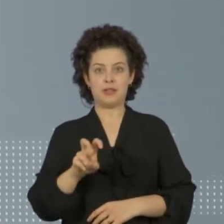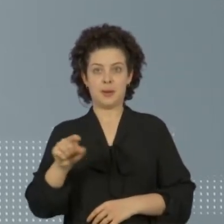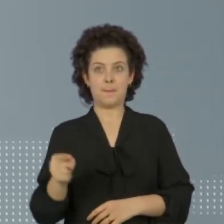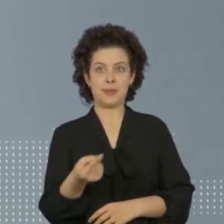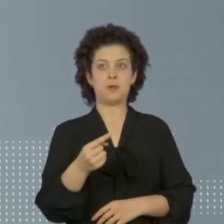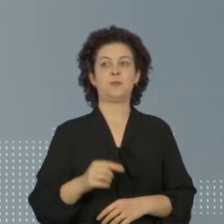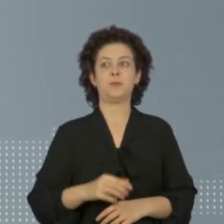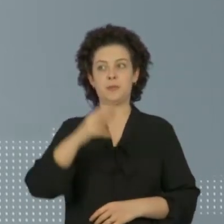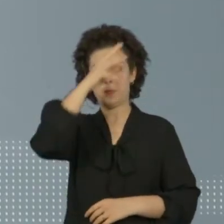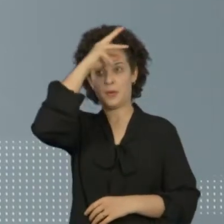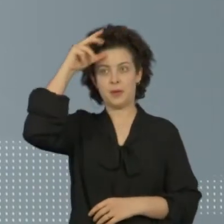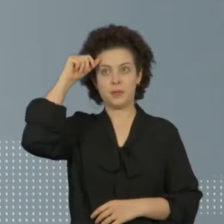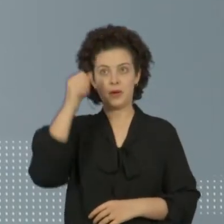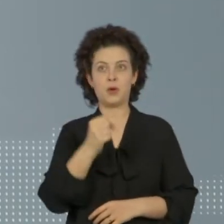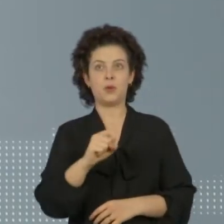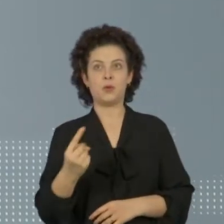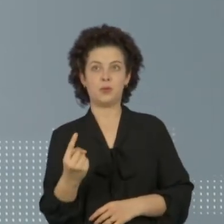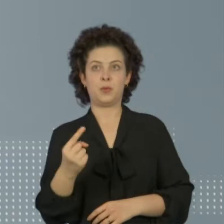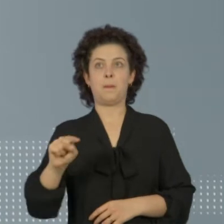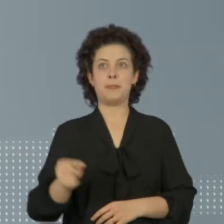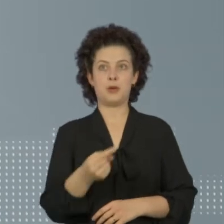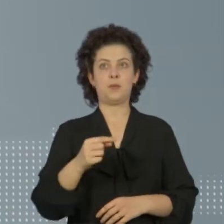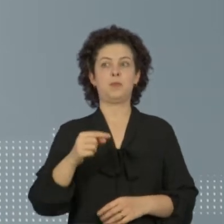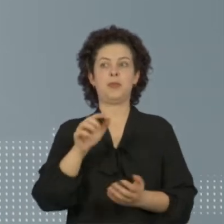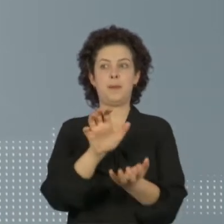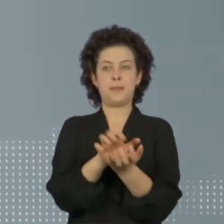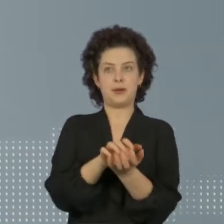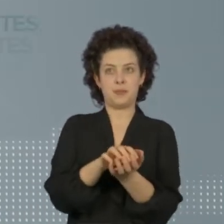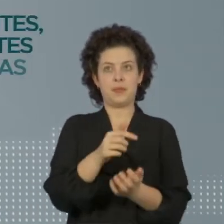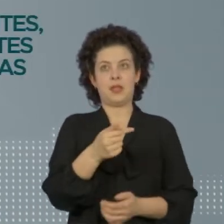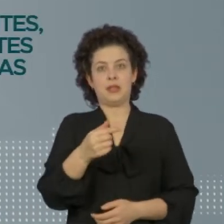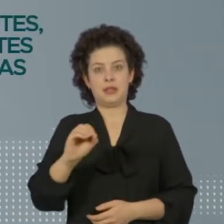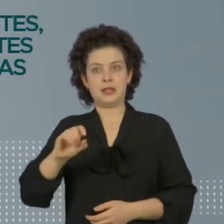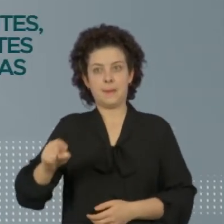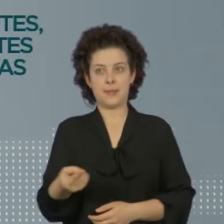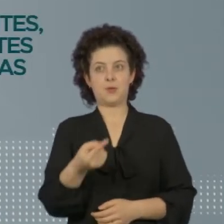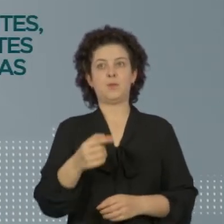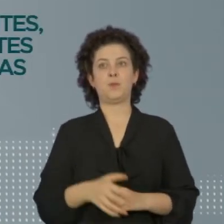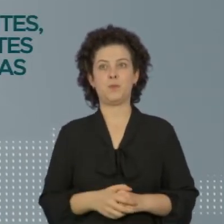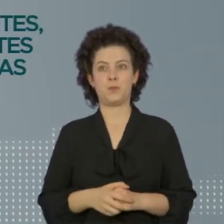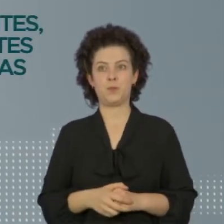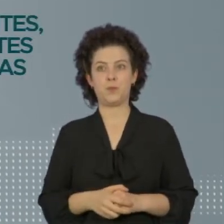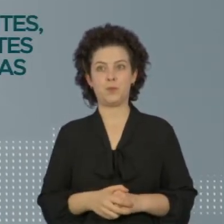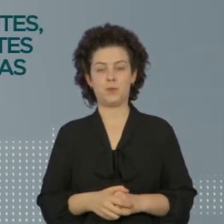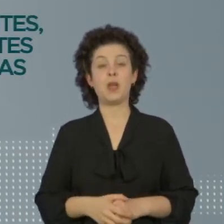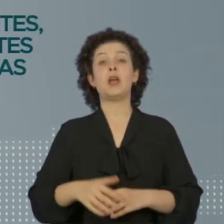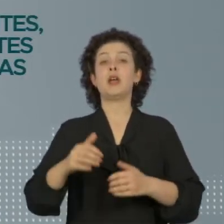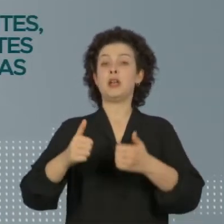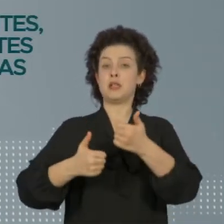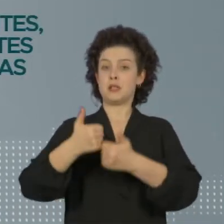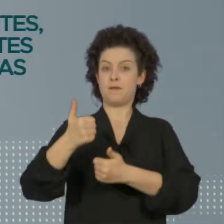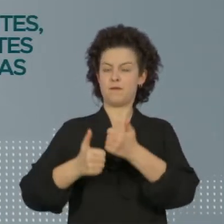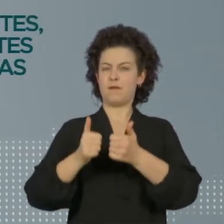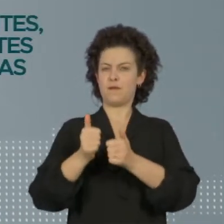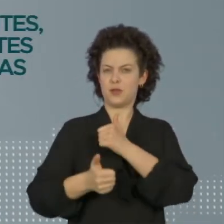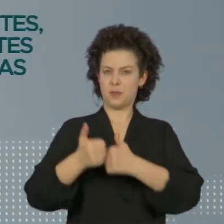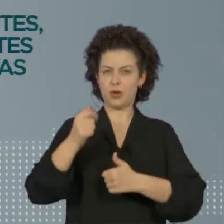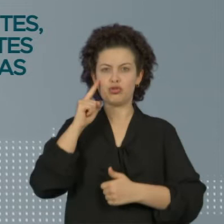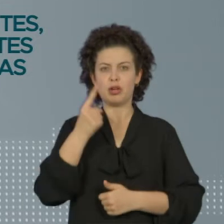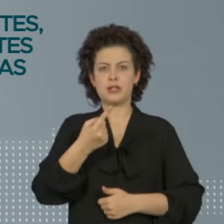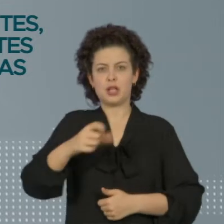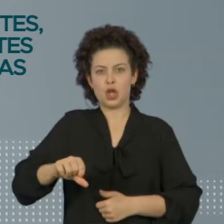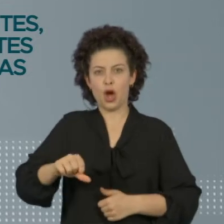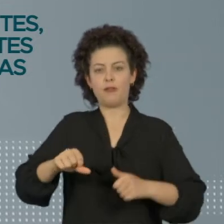Amazonas, já são 81 mil. Pernambuco se aproxima de 70 mil. O campeonato estadual de futebol vai retornar dia 19 sem